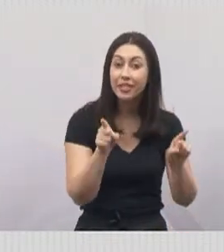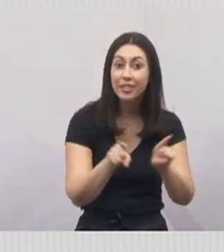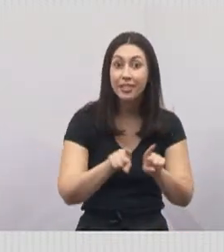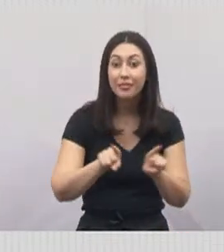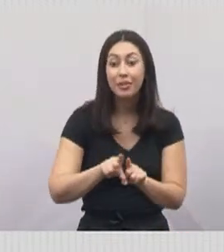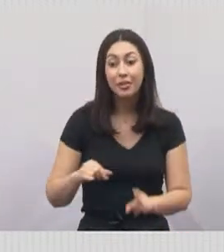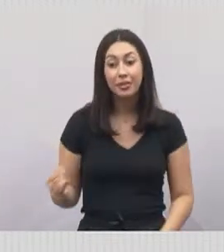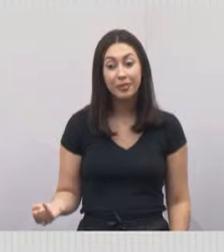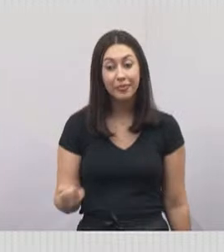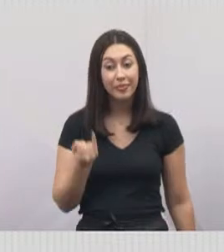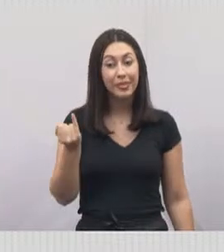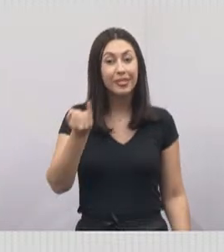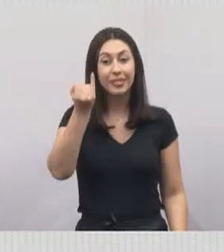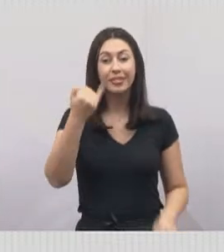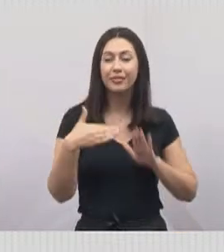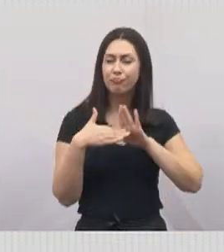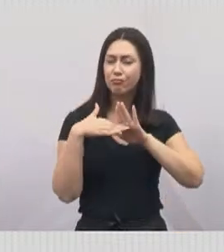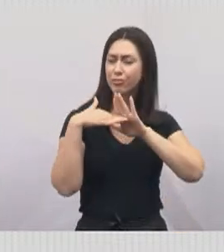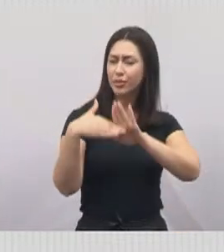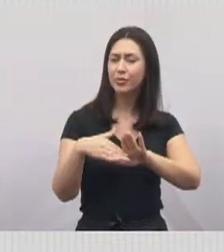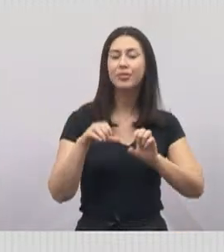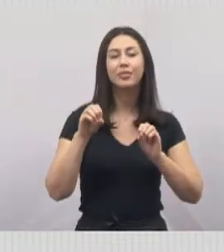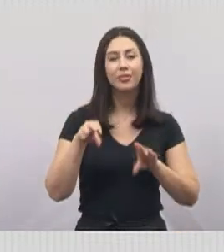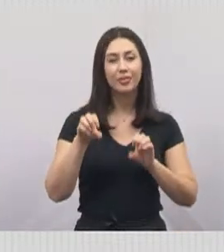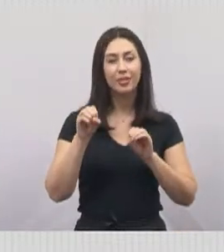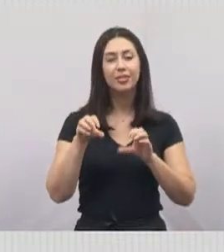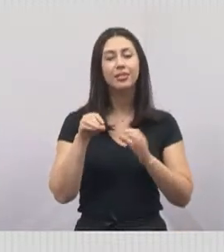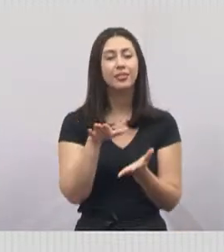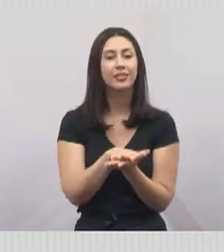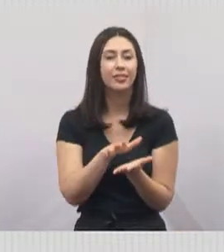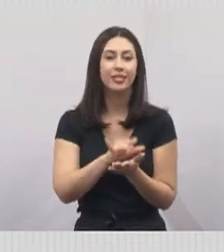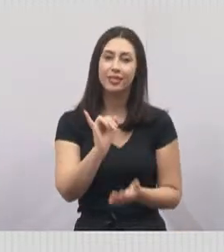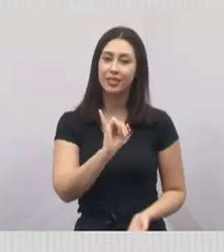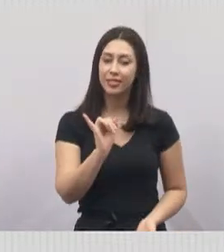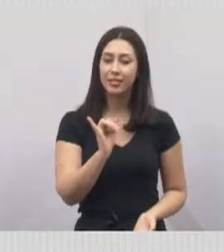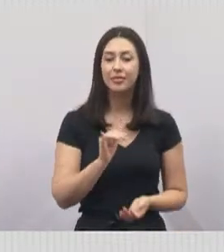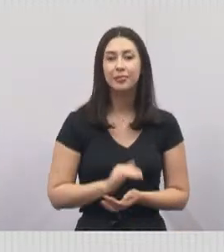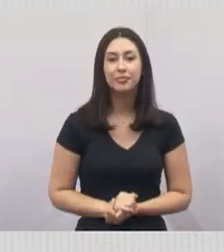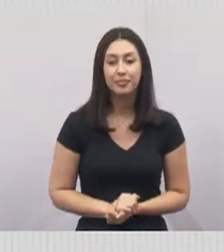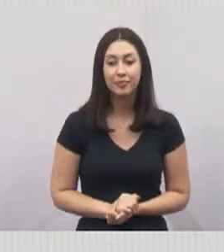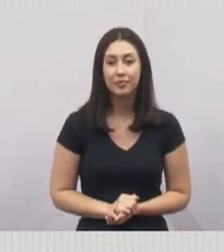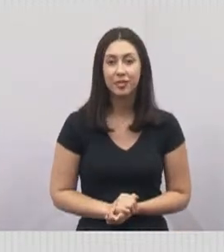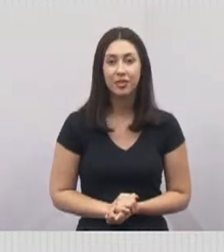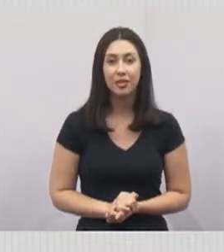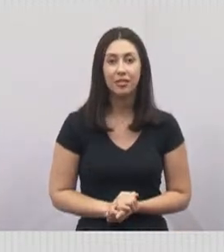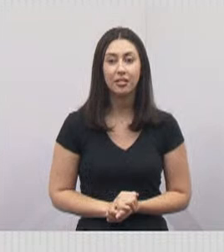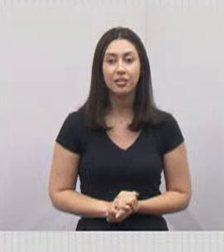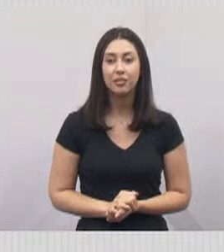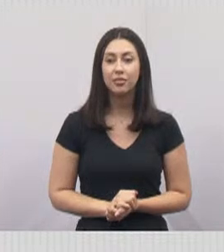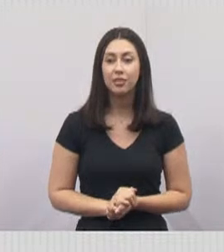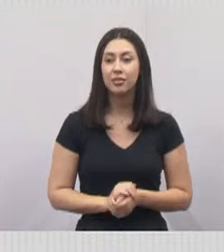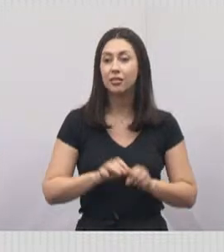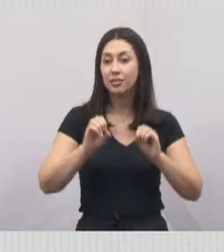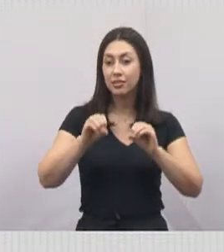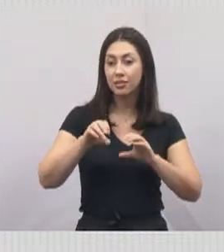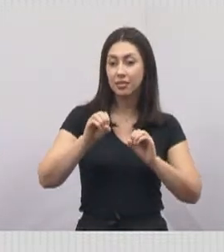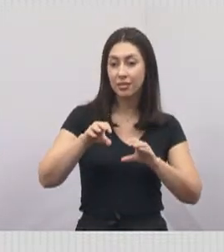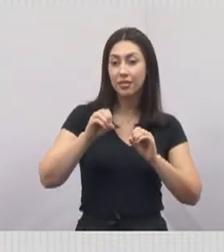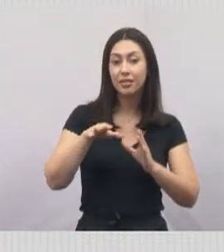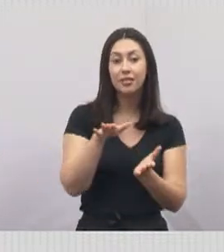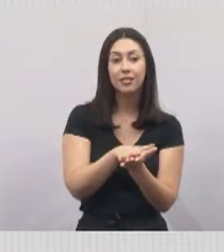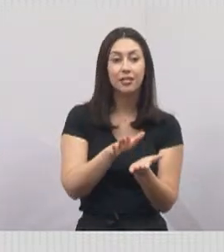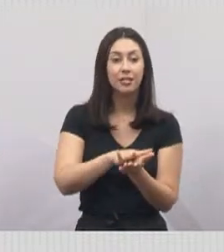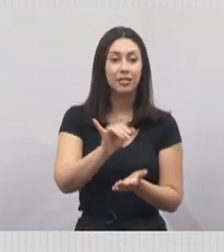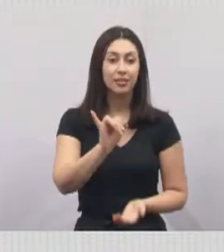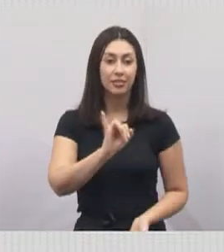importância da contribuição para a educação em Jacareí. A educação de Jacareí é uma